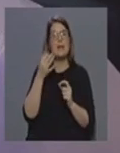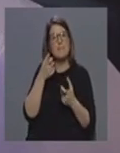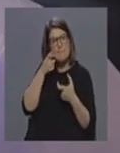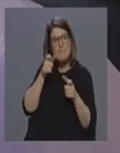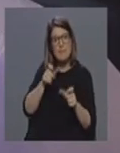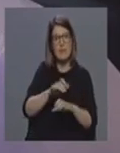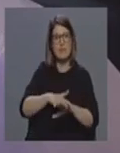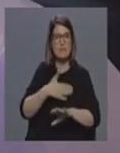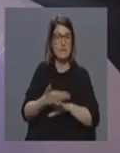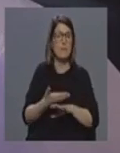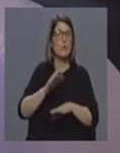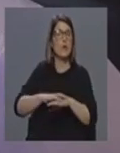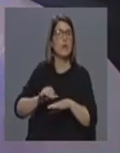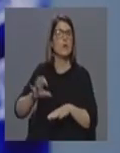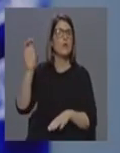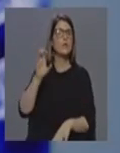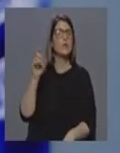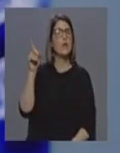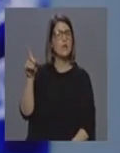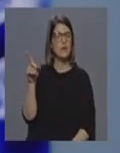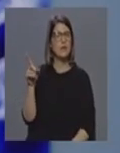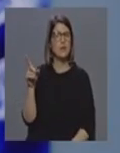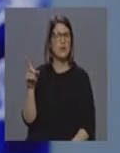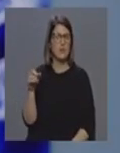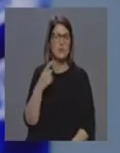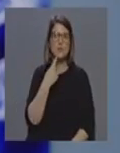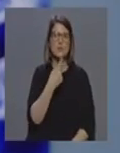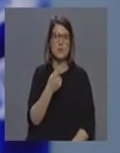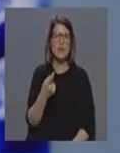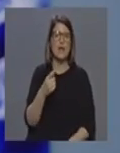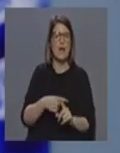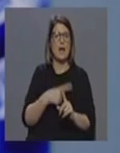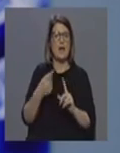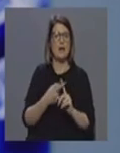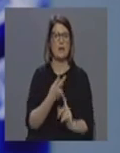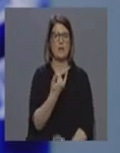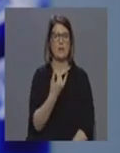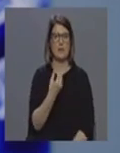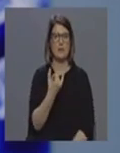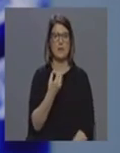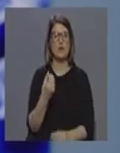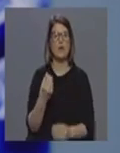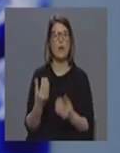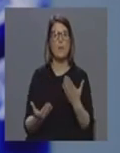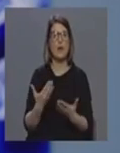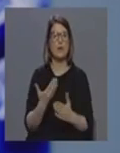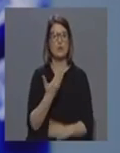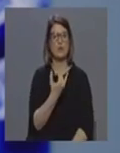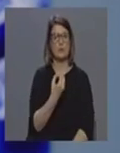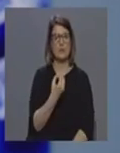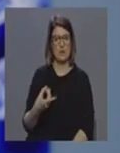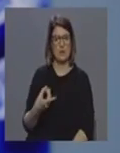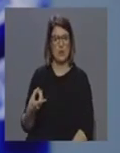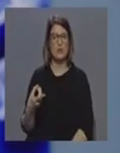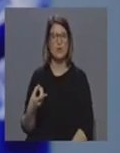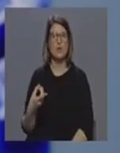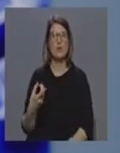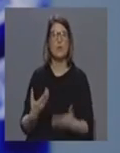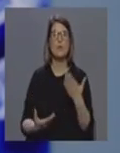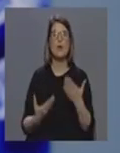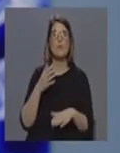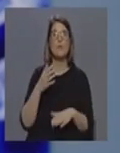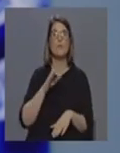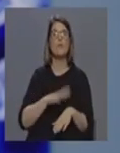que está a acontecer no continente. E importa aqui dizer que, estando em 2020 e comparando com 2009, na altura da pandemia